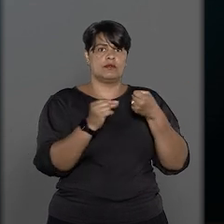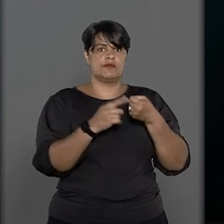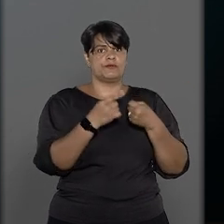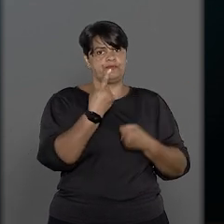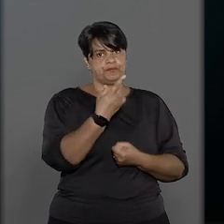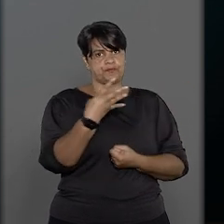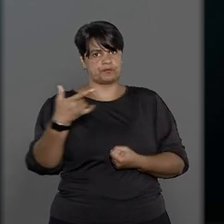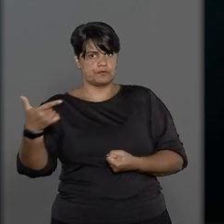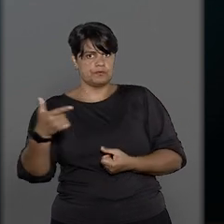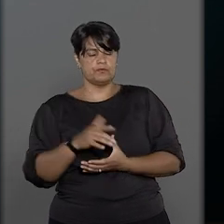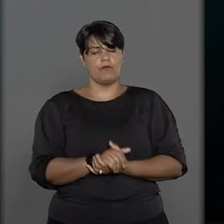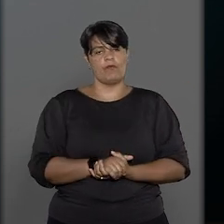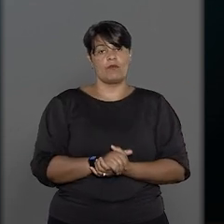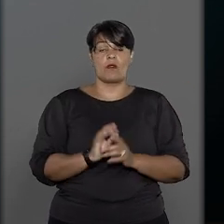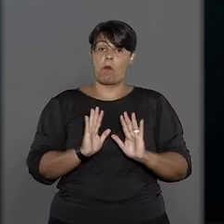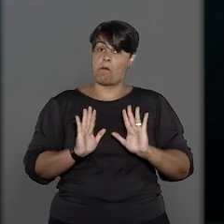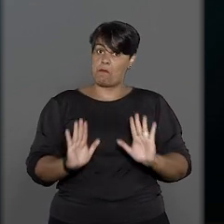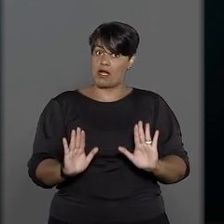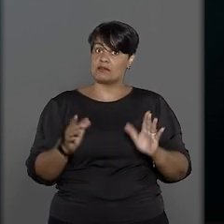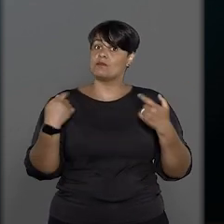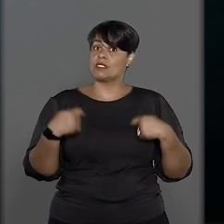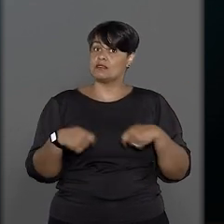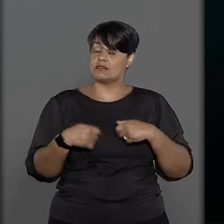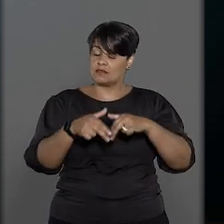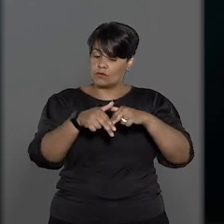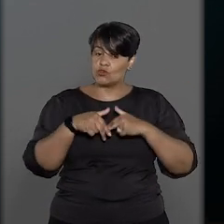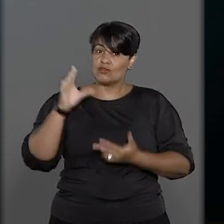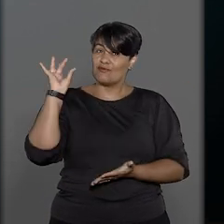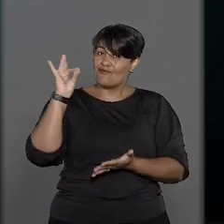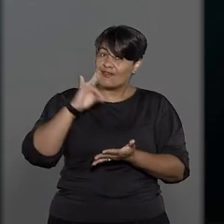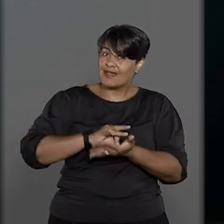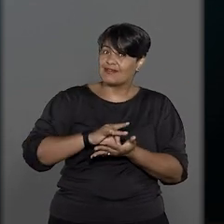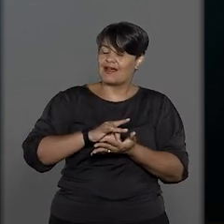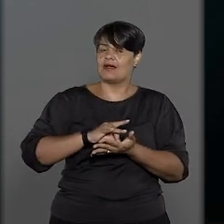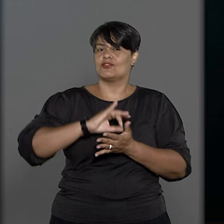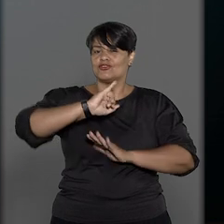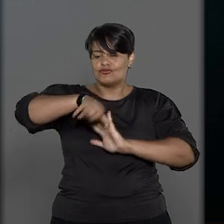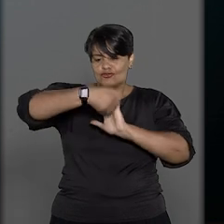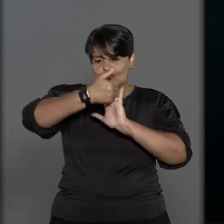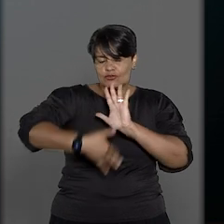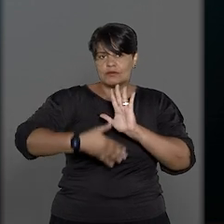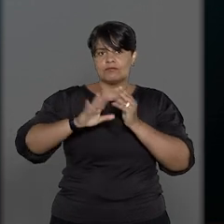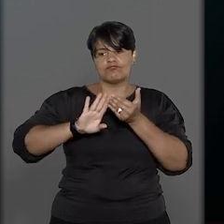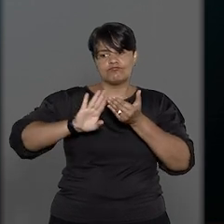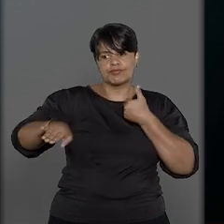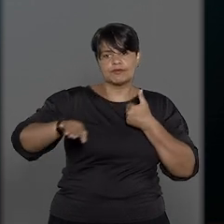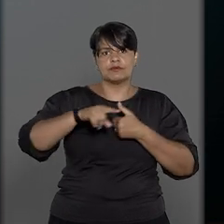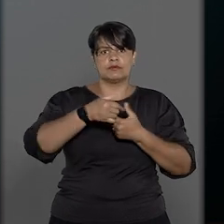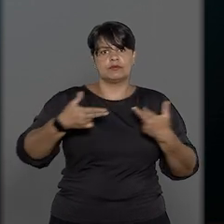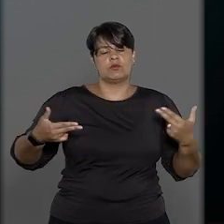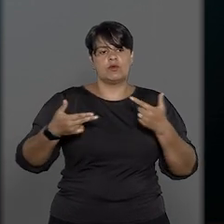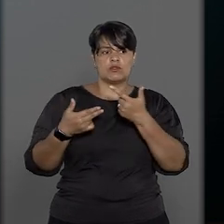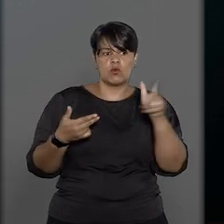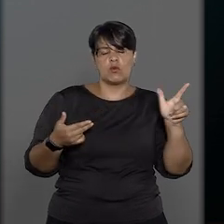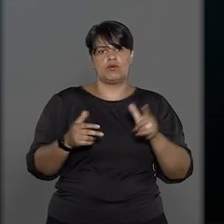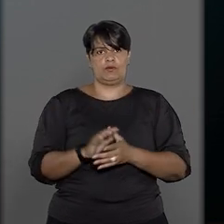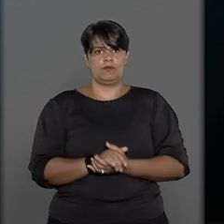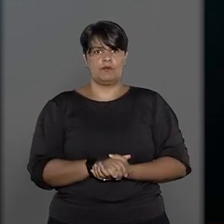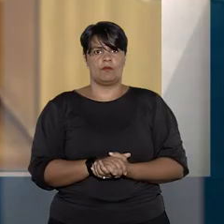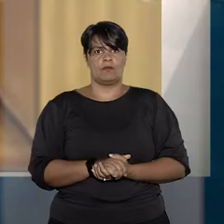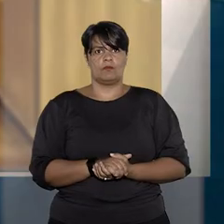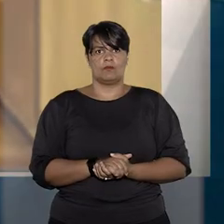142, desde que existam razões justificadas para afastar a incidência de uma das modalidades